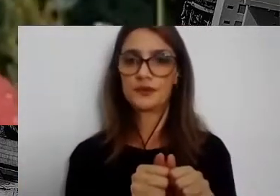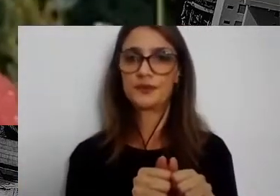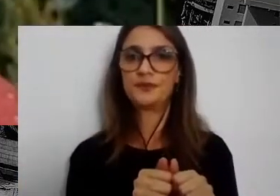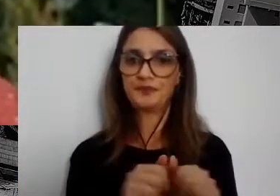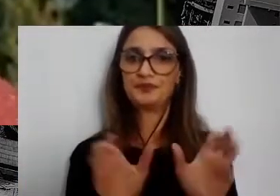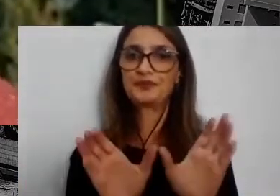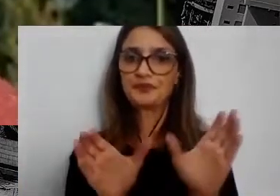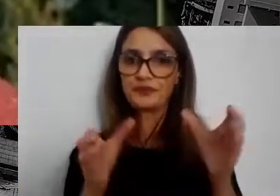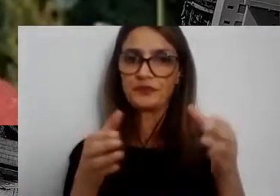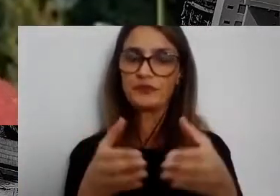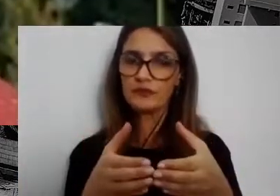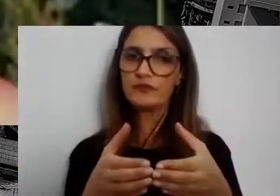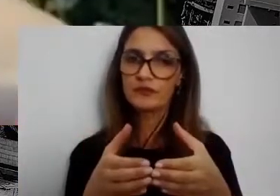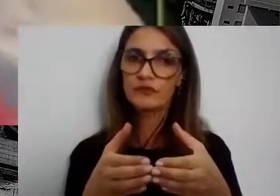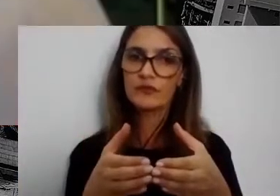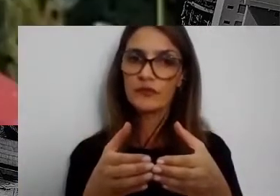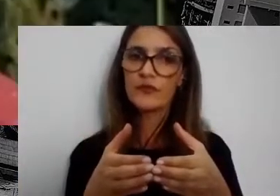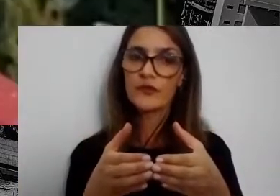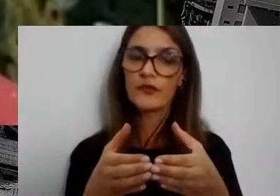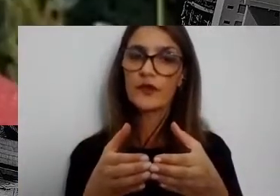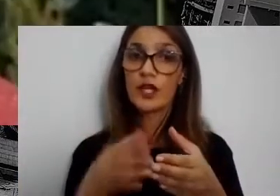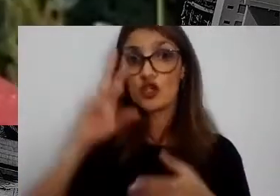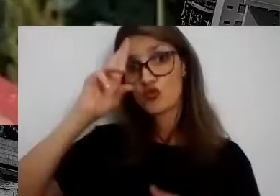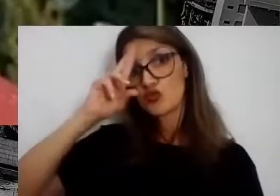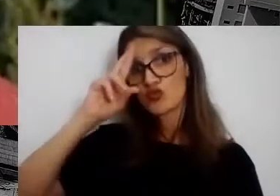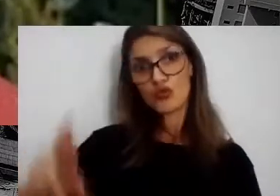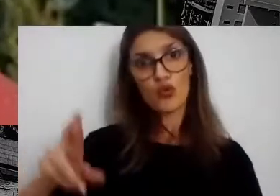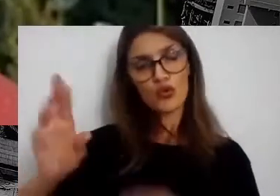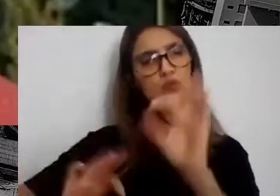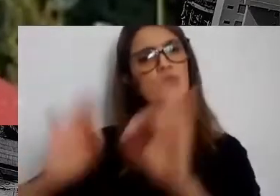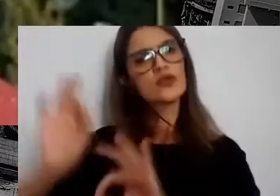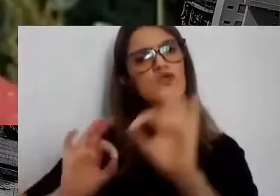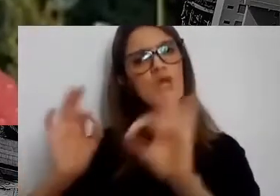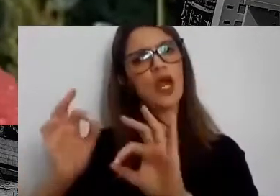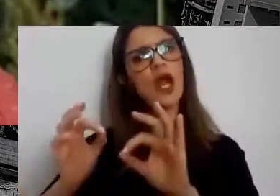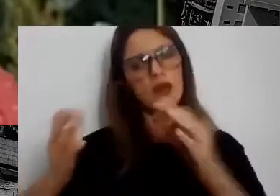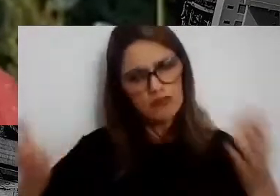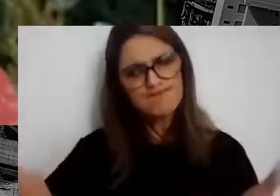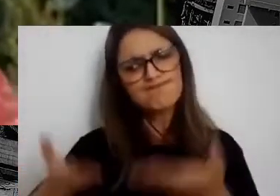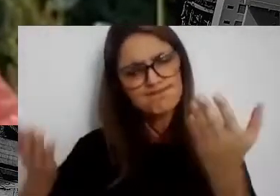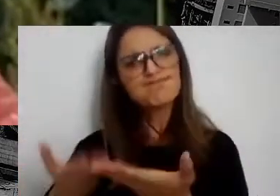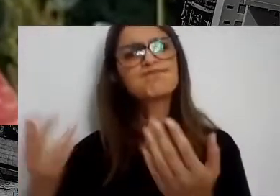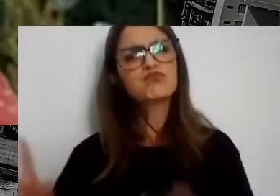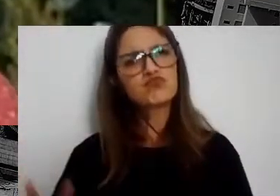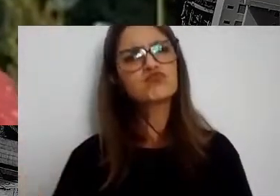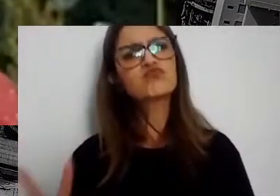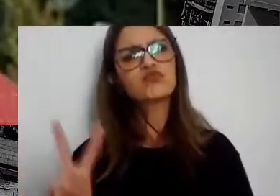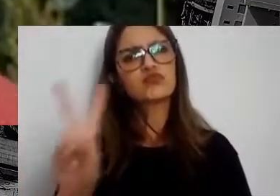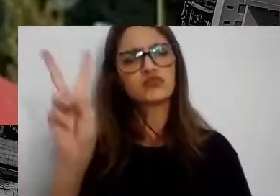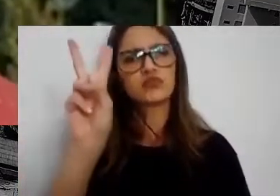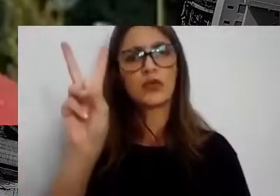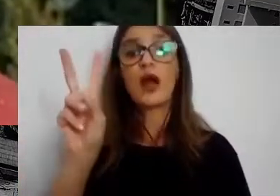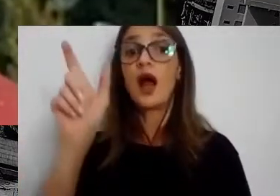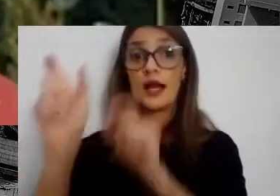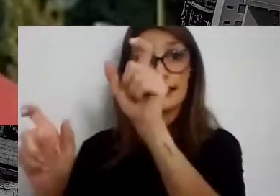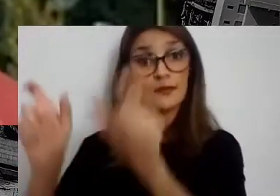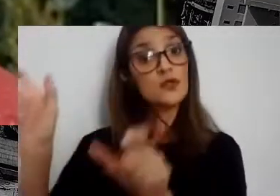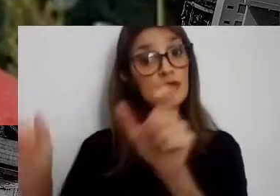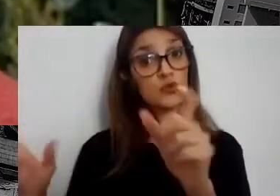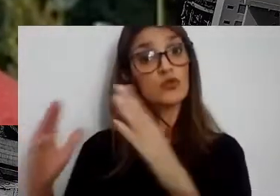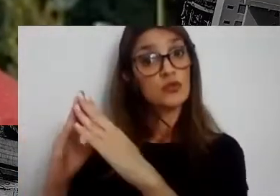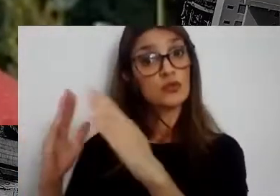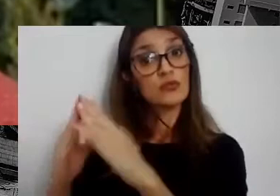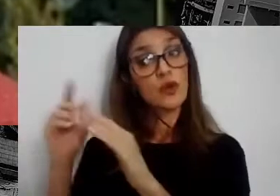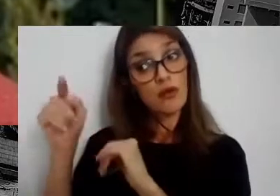assume como dona do projeto, a ideia é empoderar para valorizar. Inclusive os próprios moradores indicam